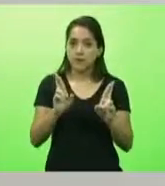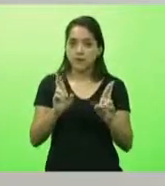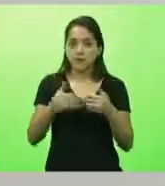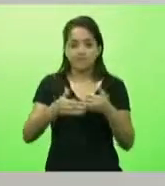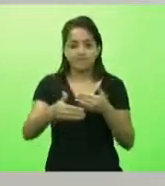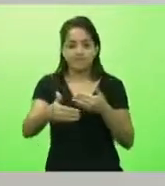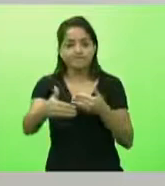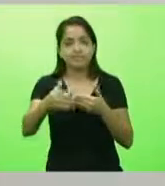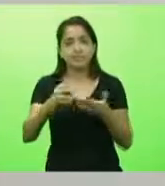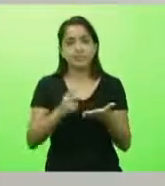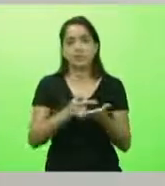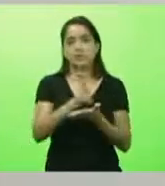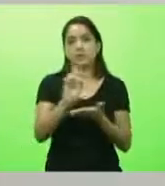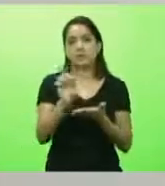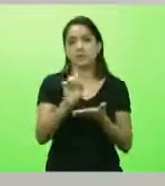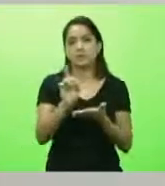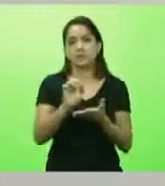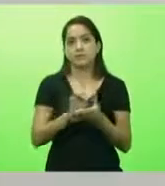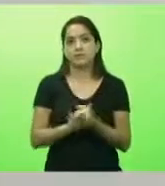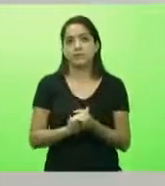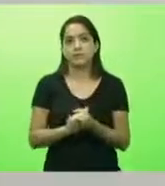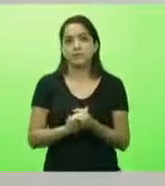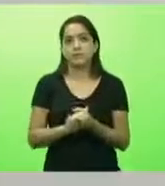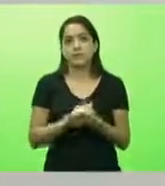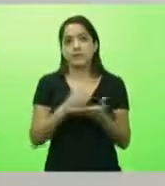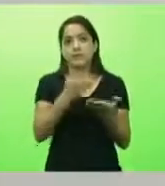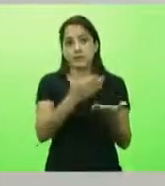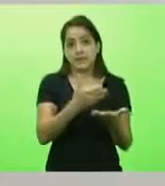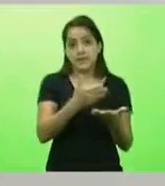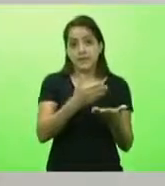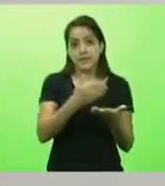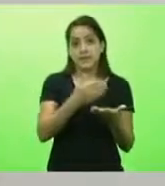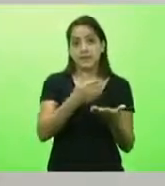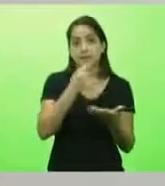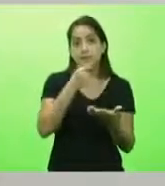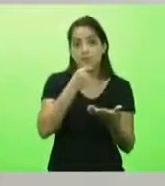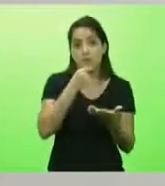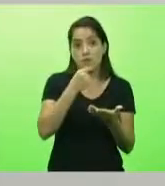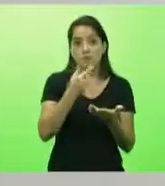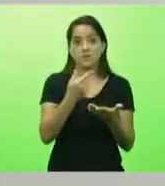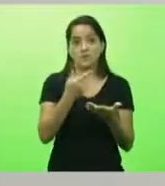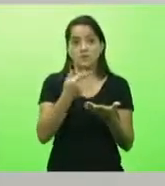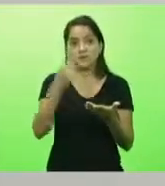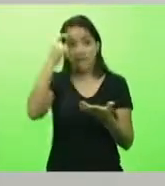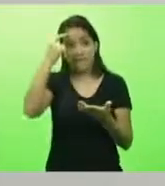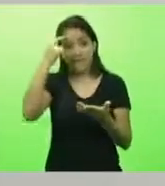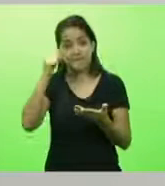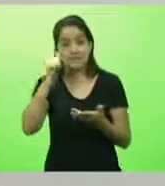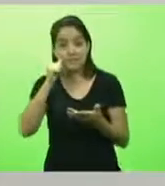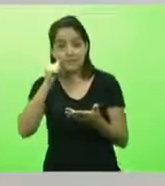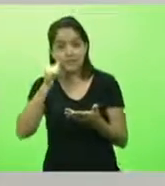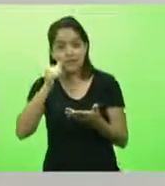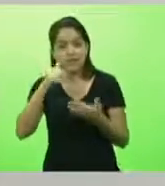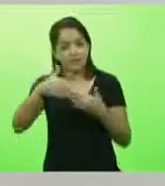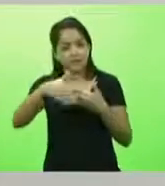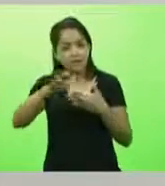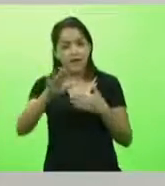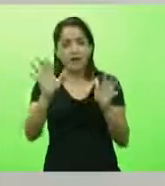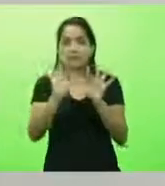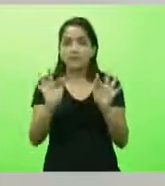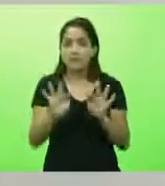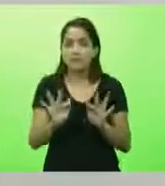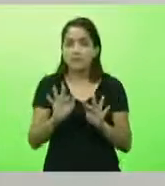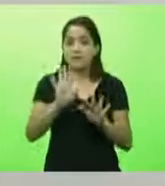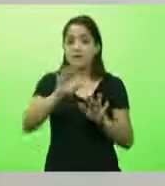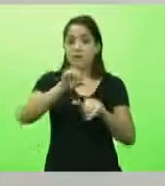frente. E o Joãozinho, que se achar a Mariazinha, vá ser feliz, agora não queira mudar todo o sistema